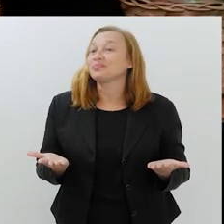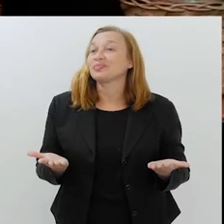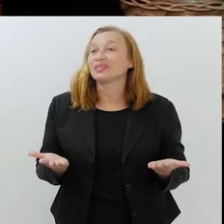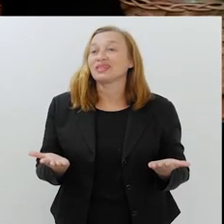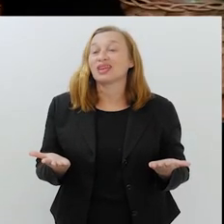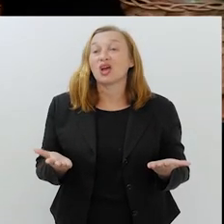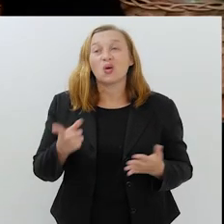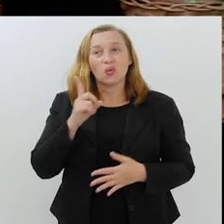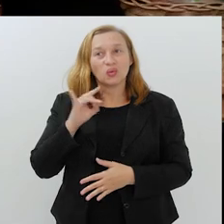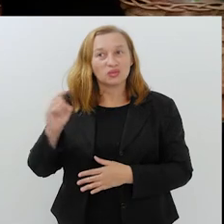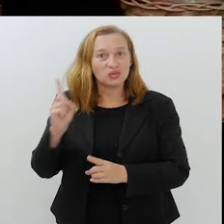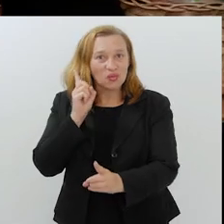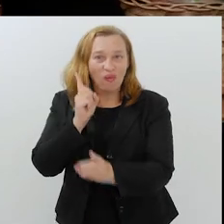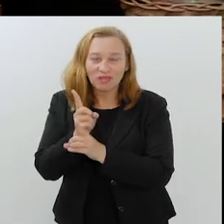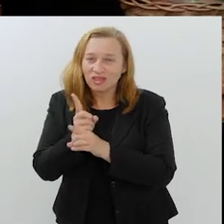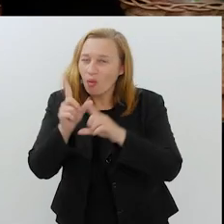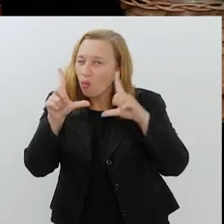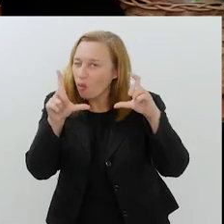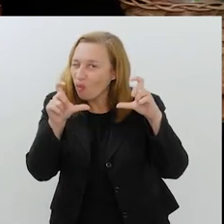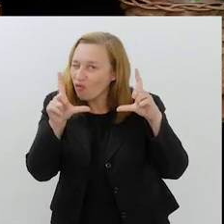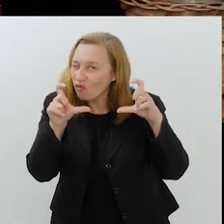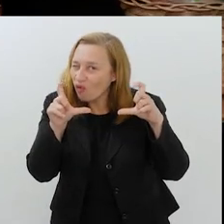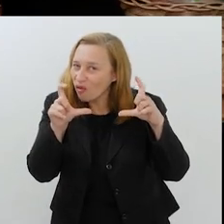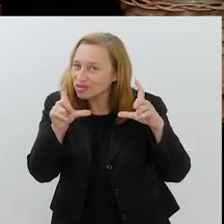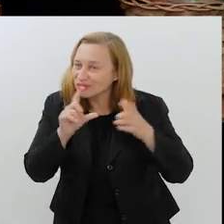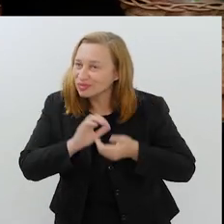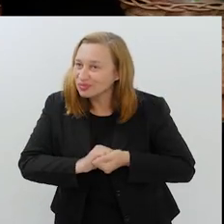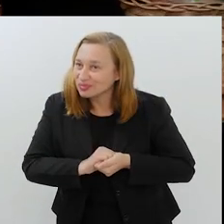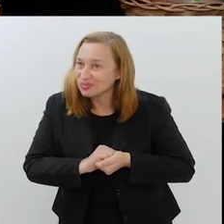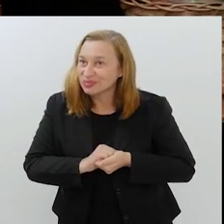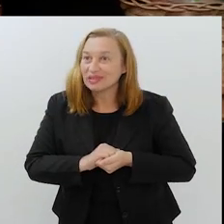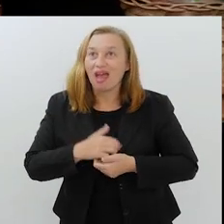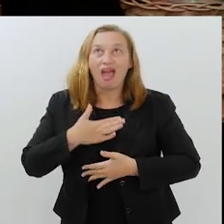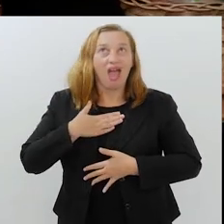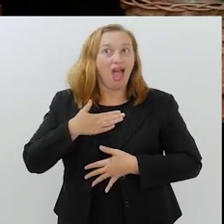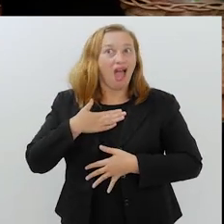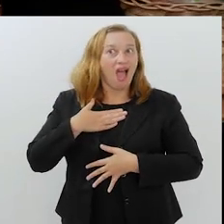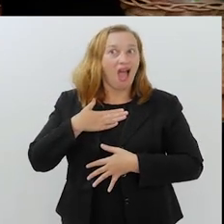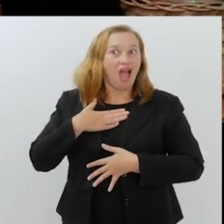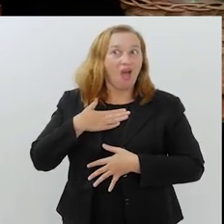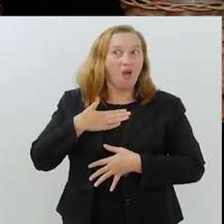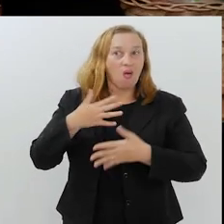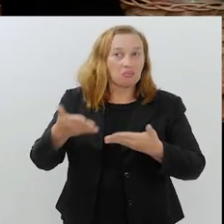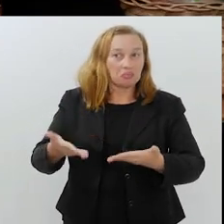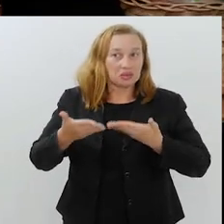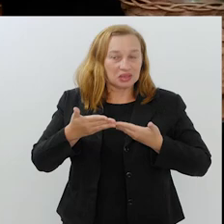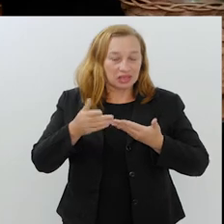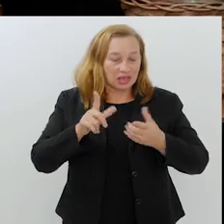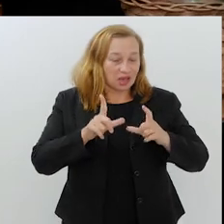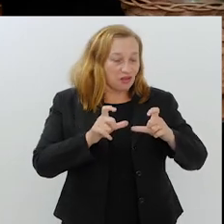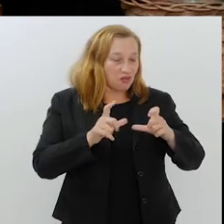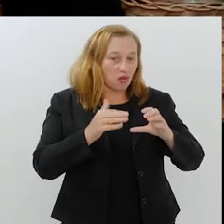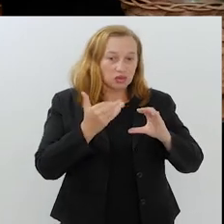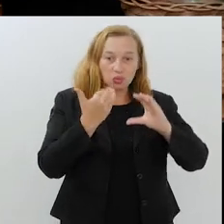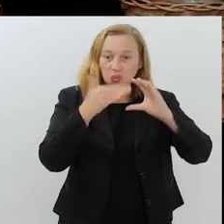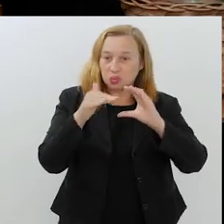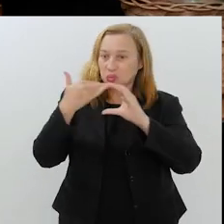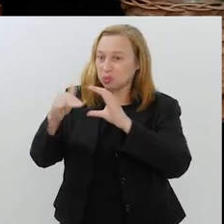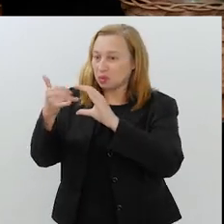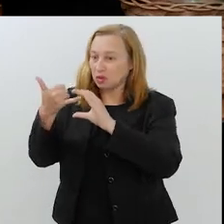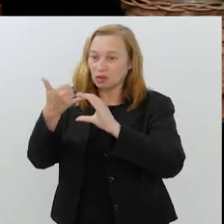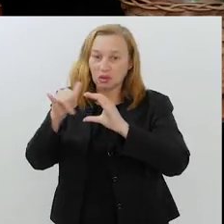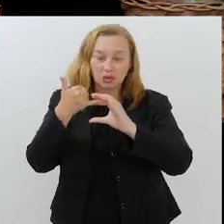Gente, um dia eu encontrei uma foto que eu fui obrigado a pegar aquela foto e botar no grupo,